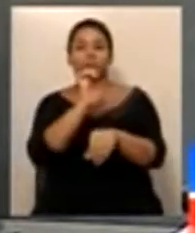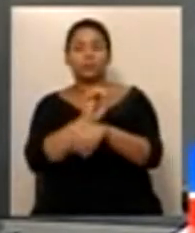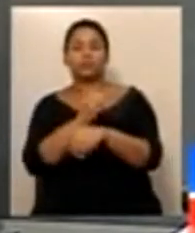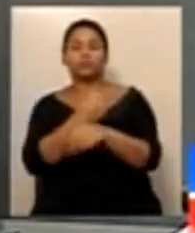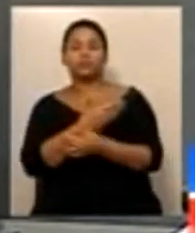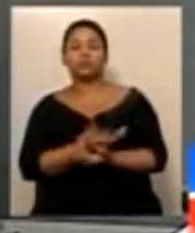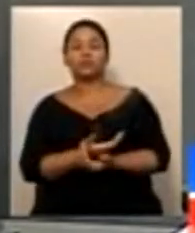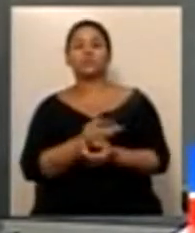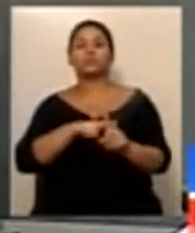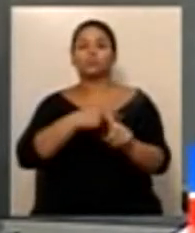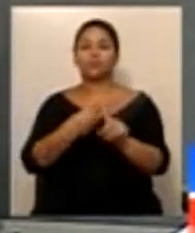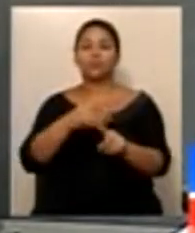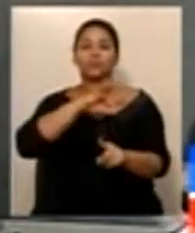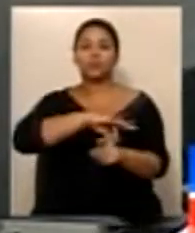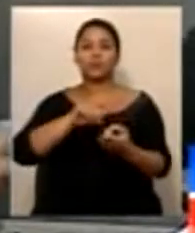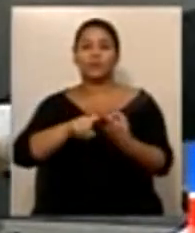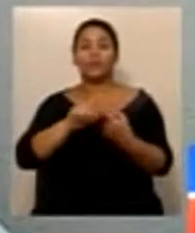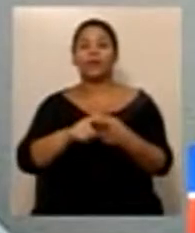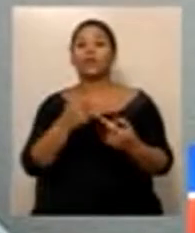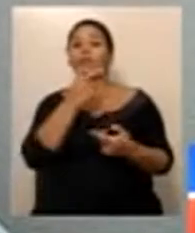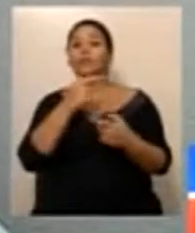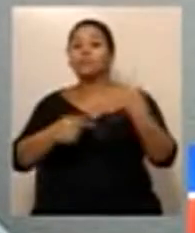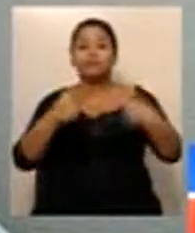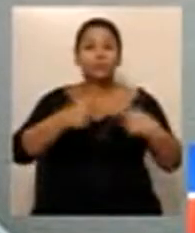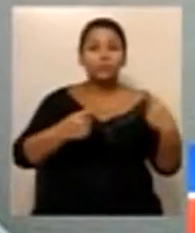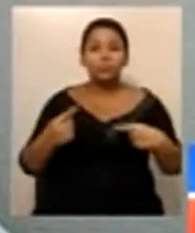discutir, o deputado Júlio, senhor Cabral.